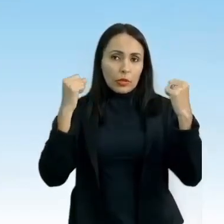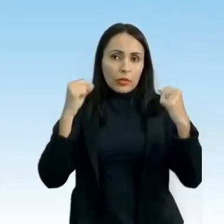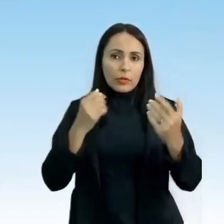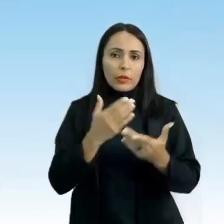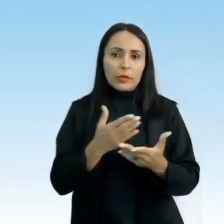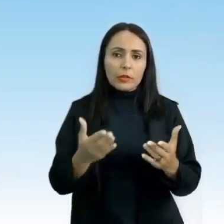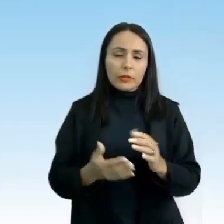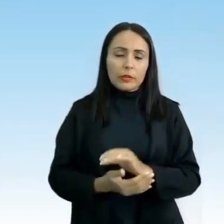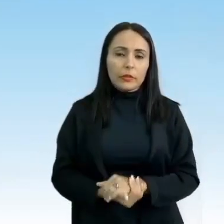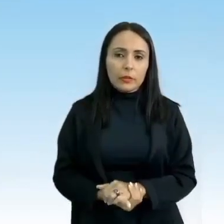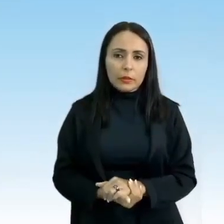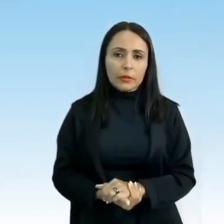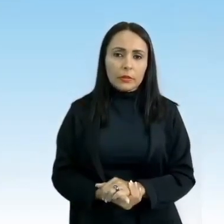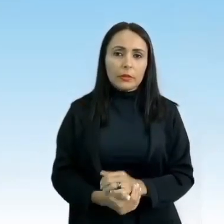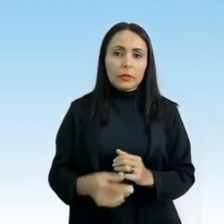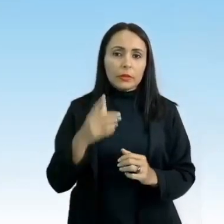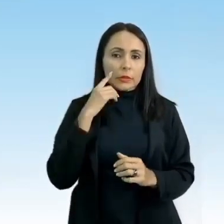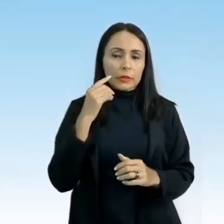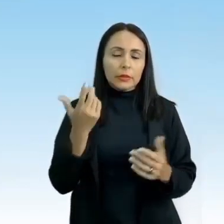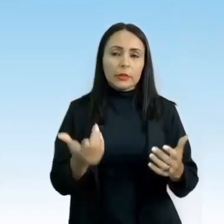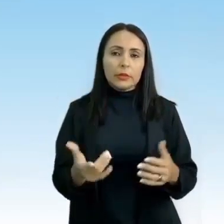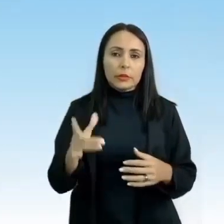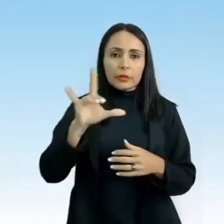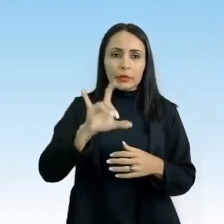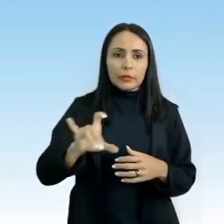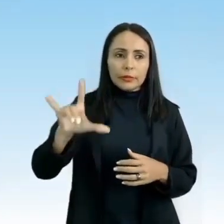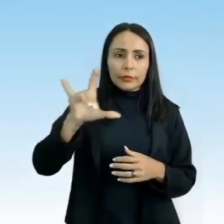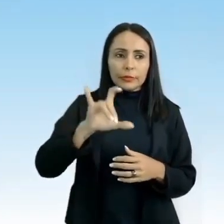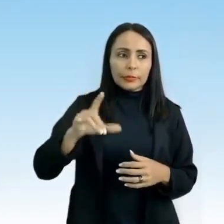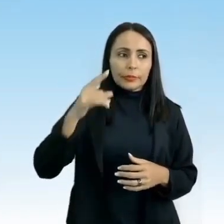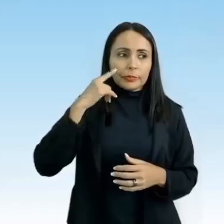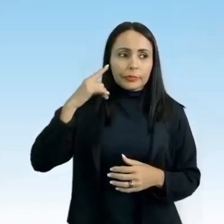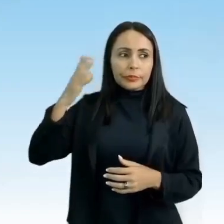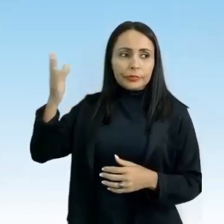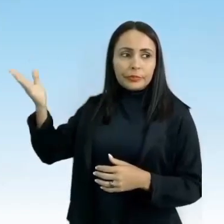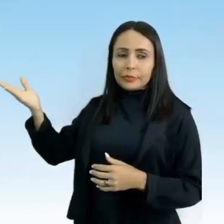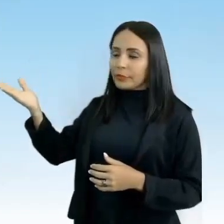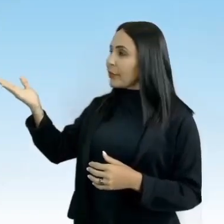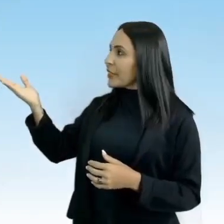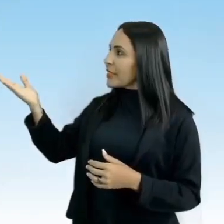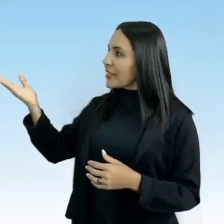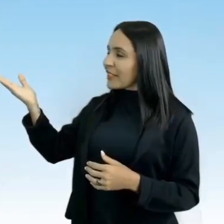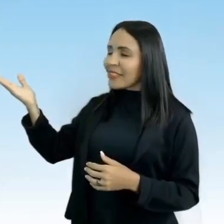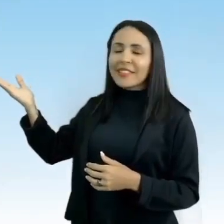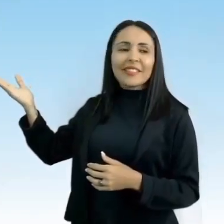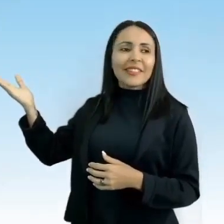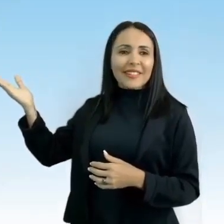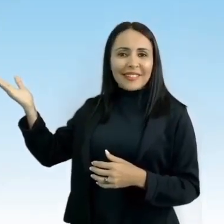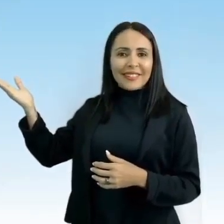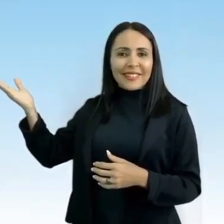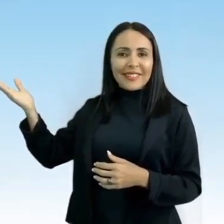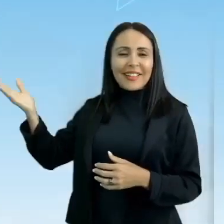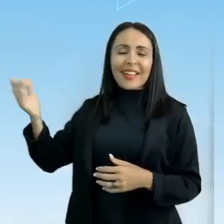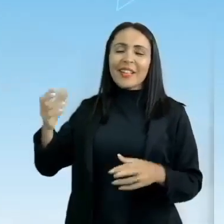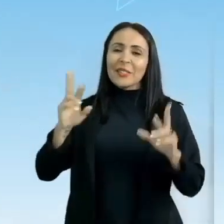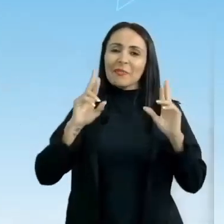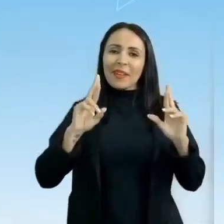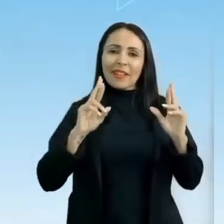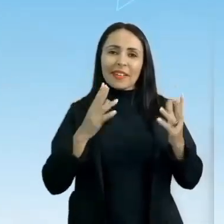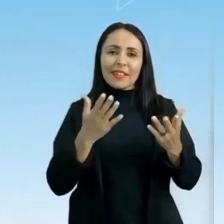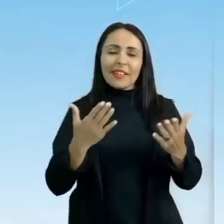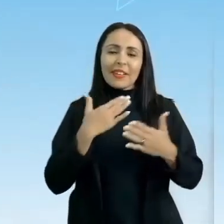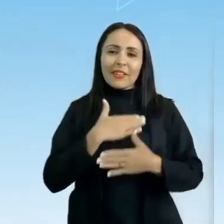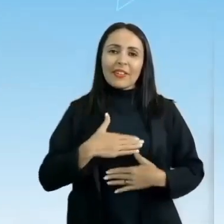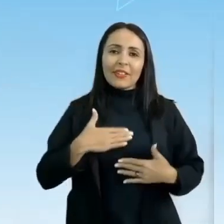vocês. E quem quiser me seguir no Instagram, eu coloquei aí embaixo, arroba profe.nivearegina. Espero que vocês tenham